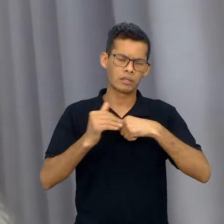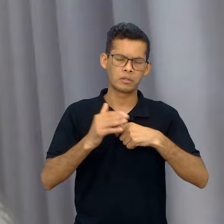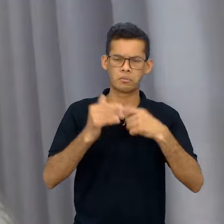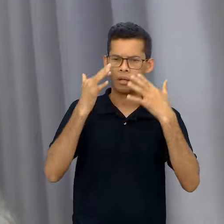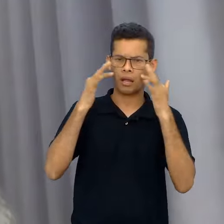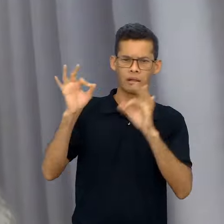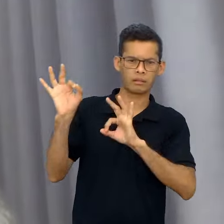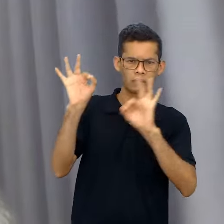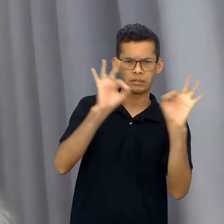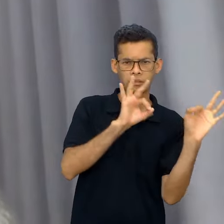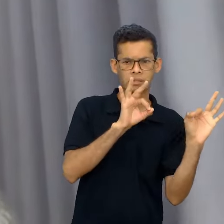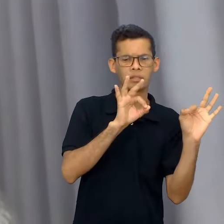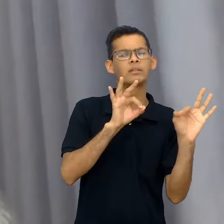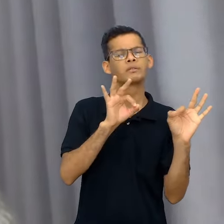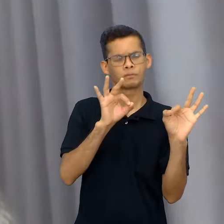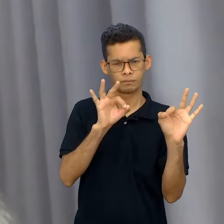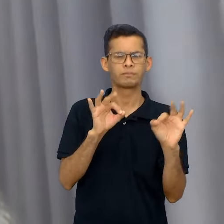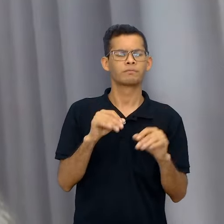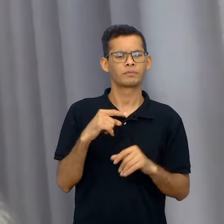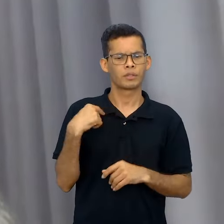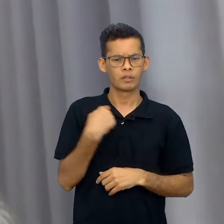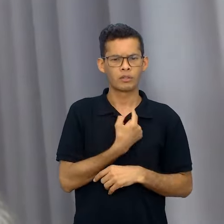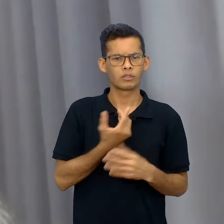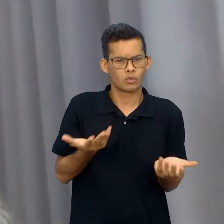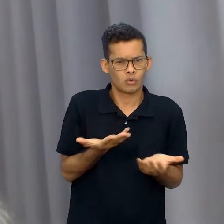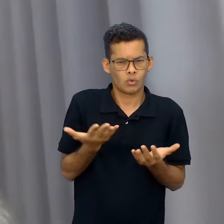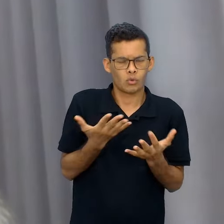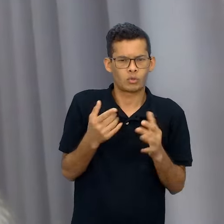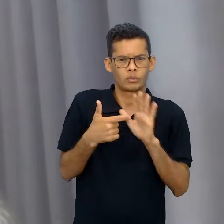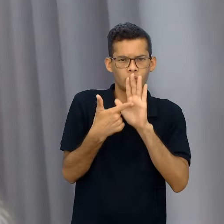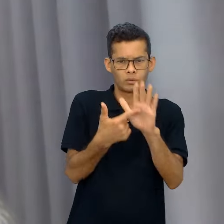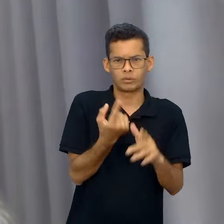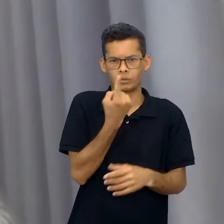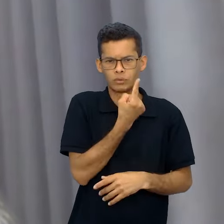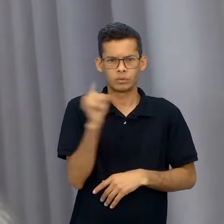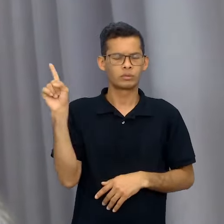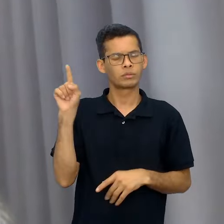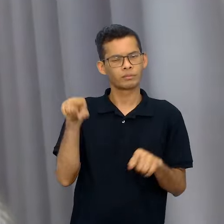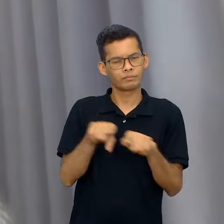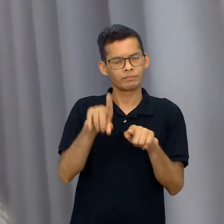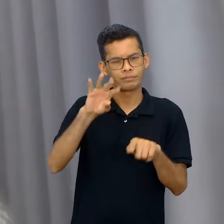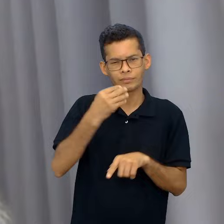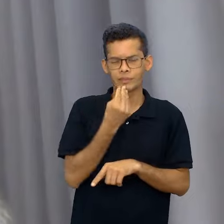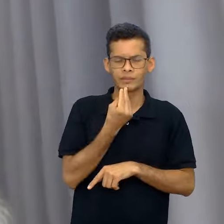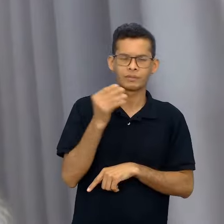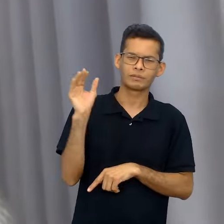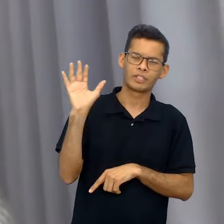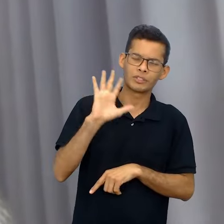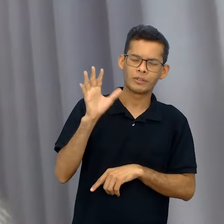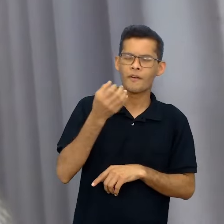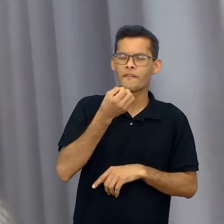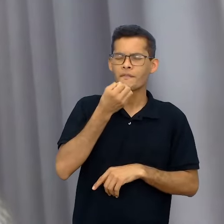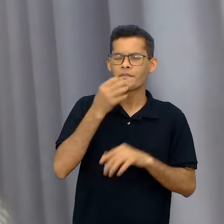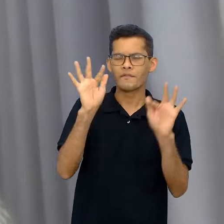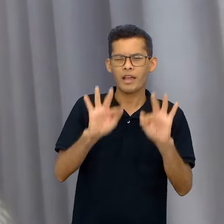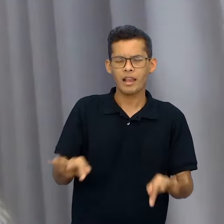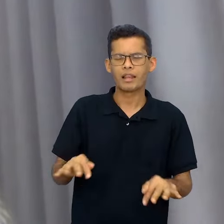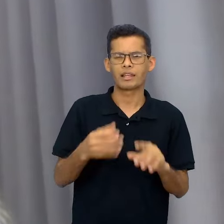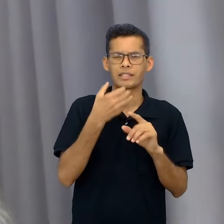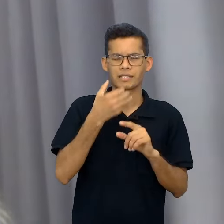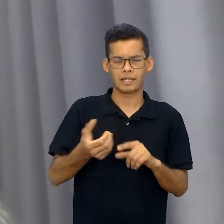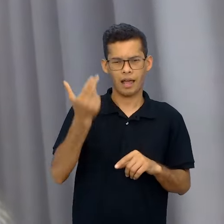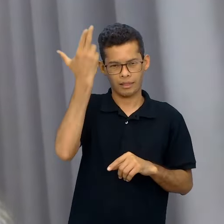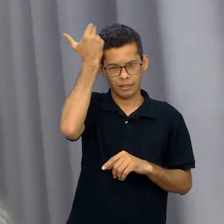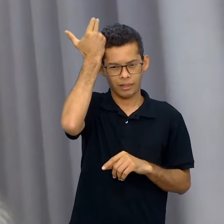atenção, e, como é a nossa última transmissão, já desejar um Feliz Natal e um 2023